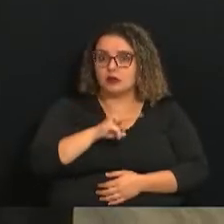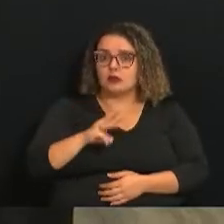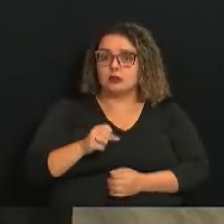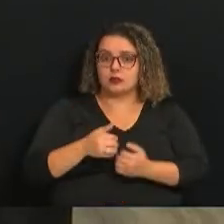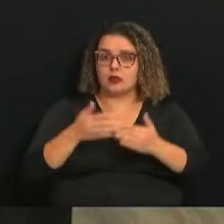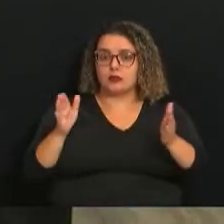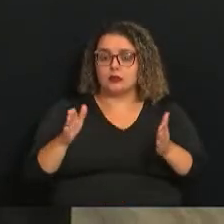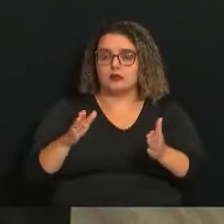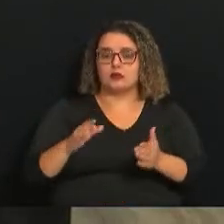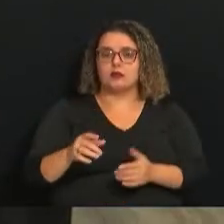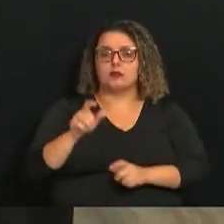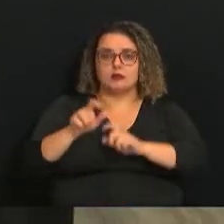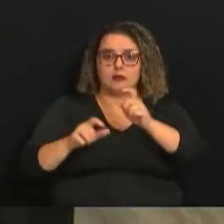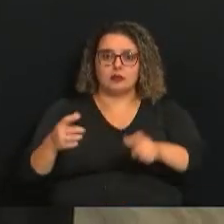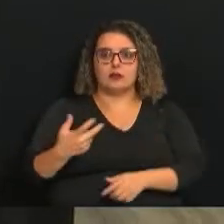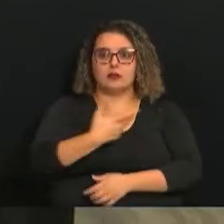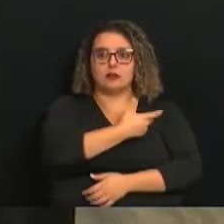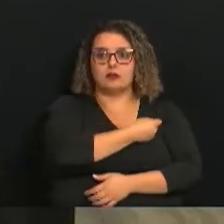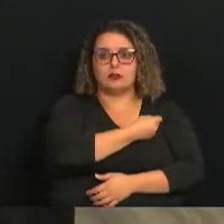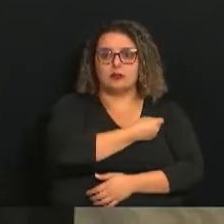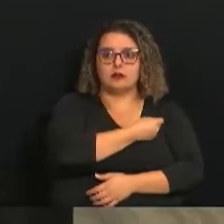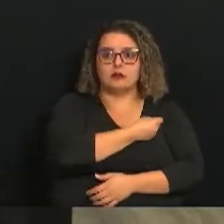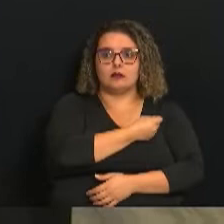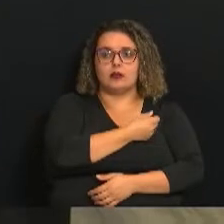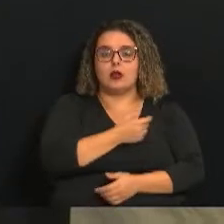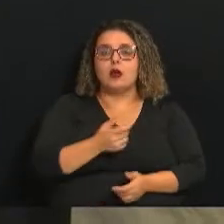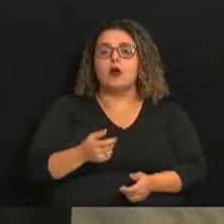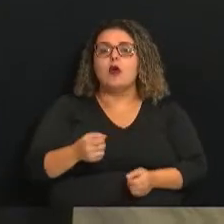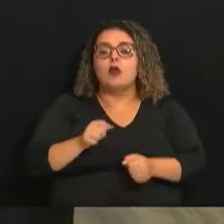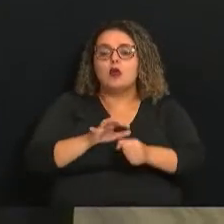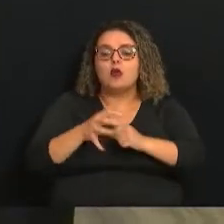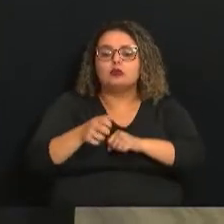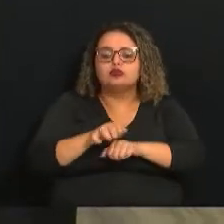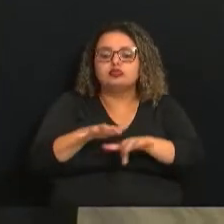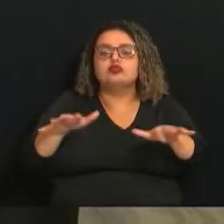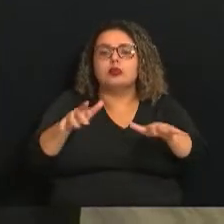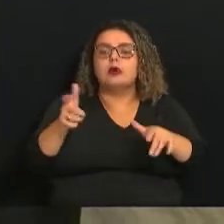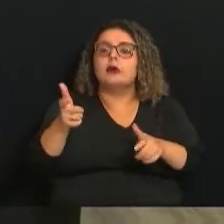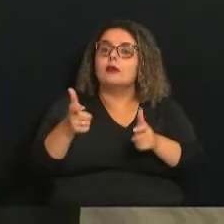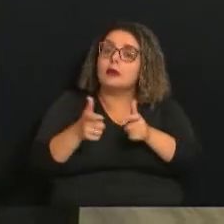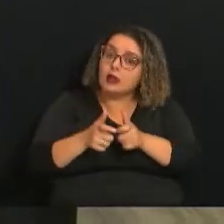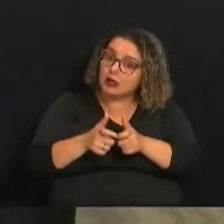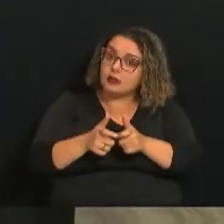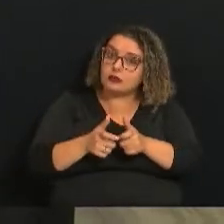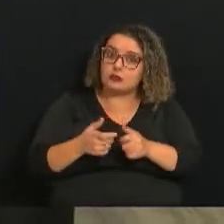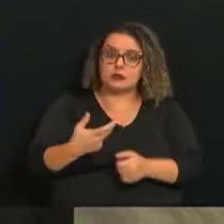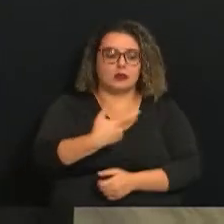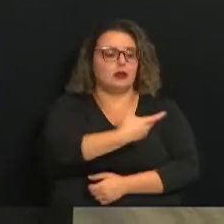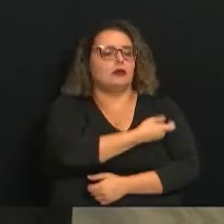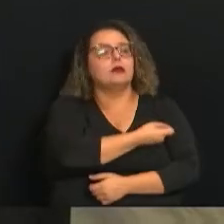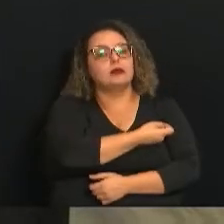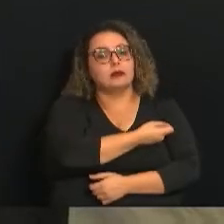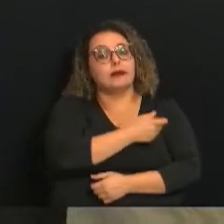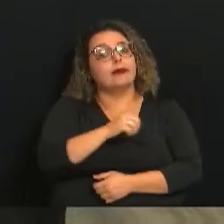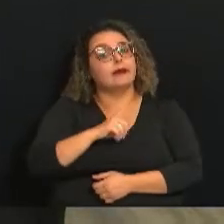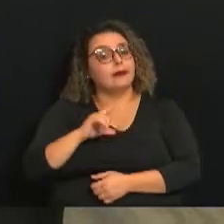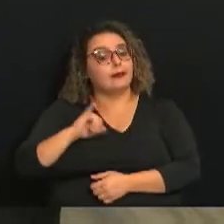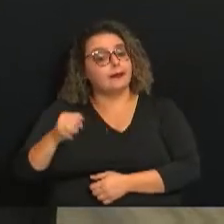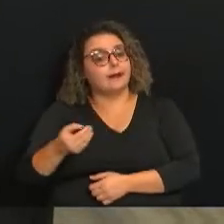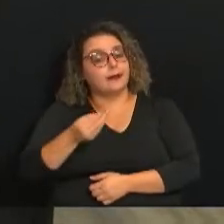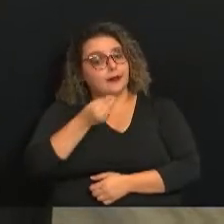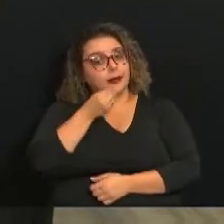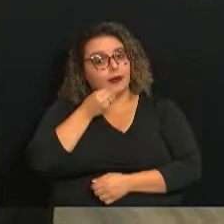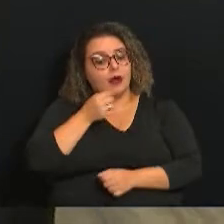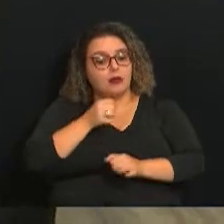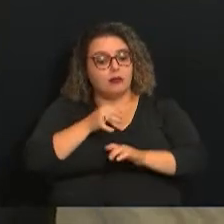Pessoas vacinadas têm menos chance de transmitir o vírus para outras pessoas. Não tomar a vacina gera oportunidades para o vírus se